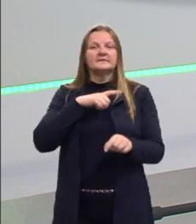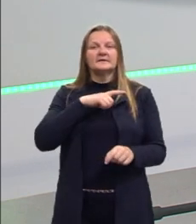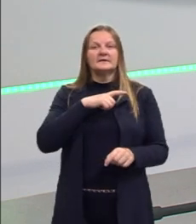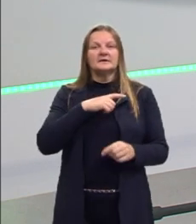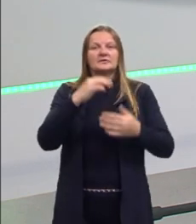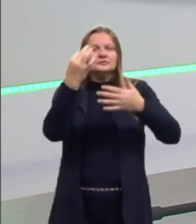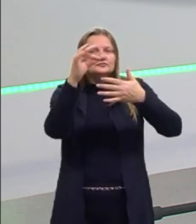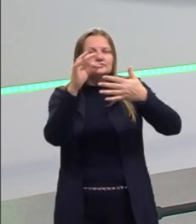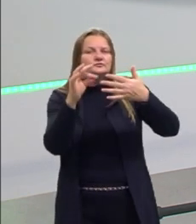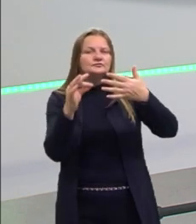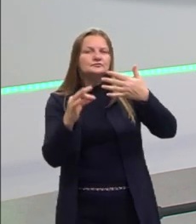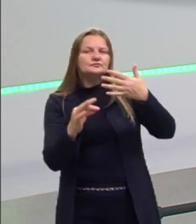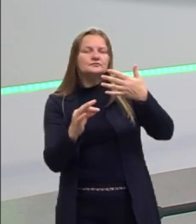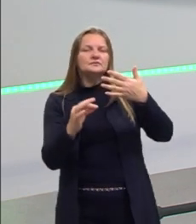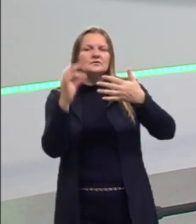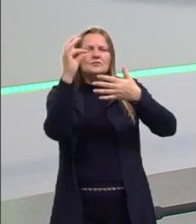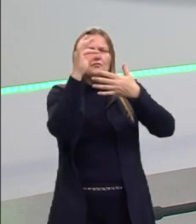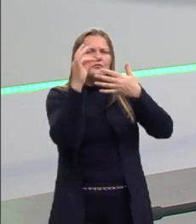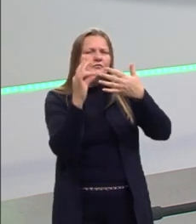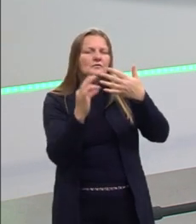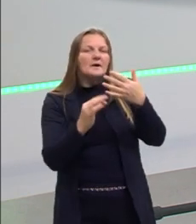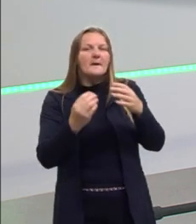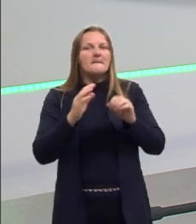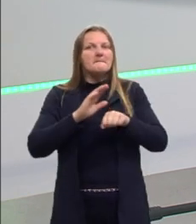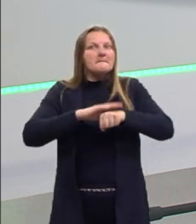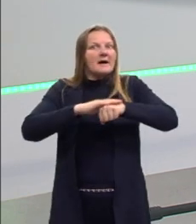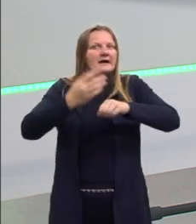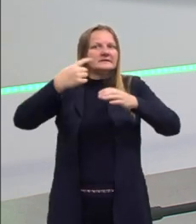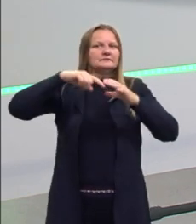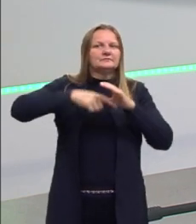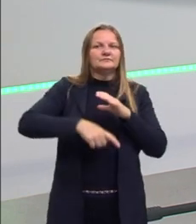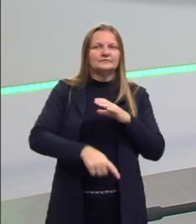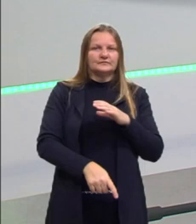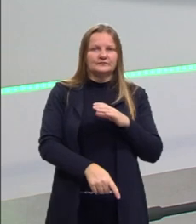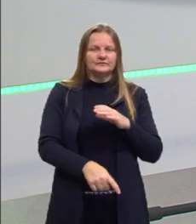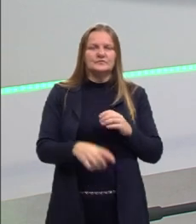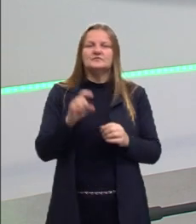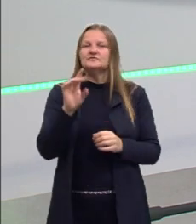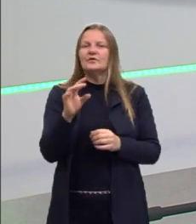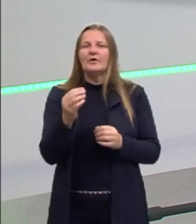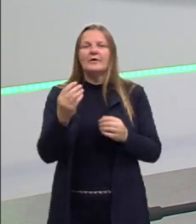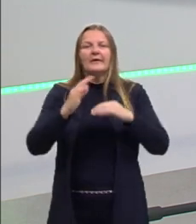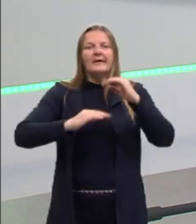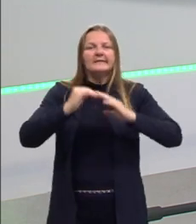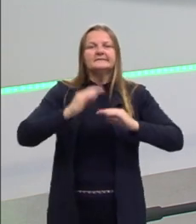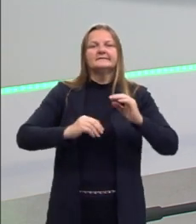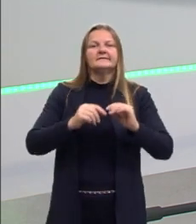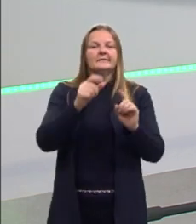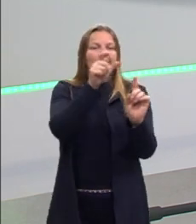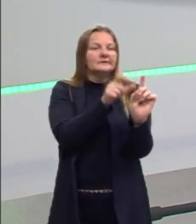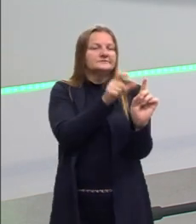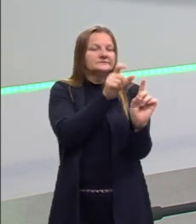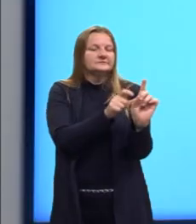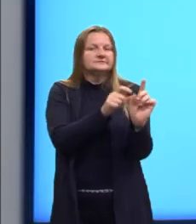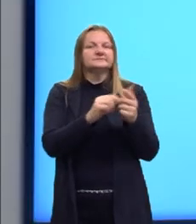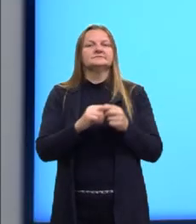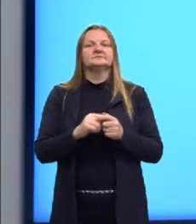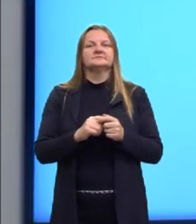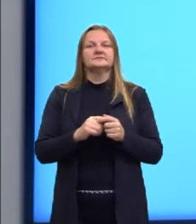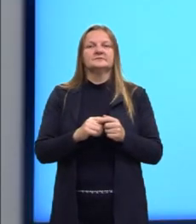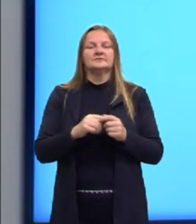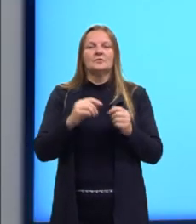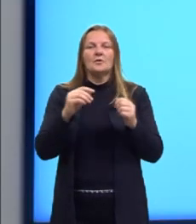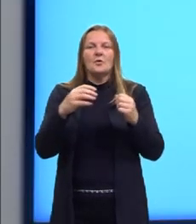nesse detalhamento algo mais aprofundado. Então, não é só a ação, o agente,